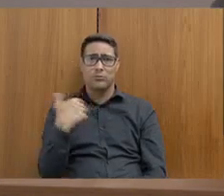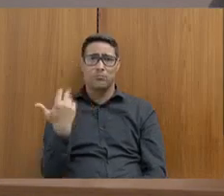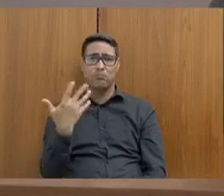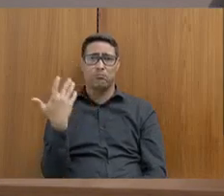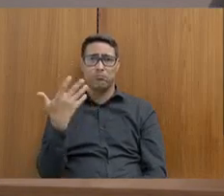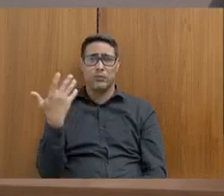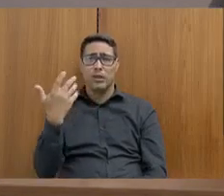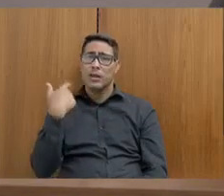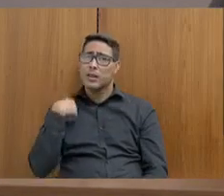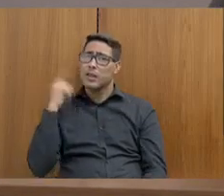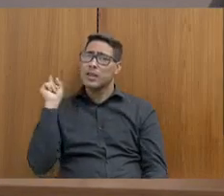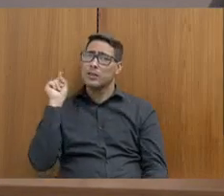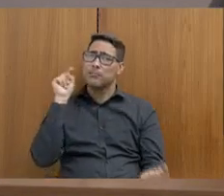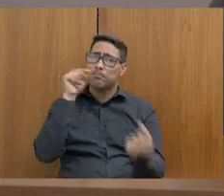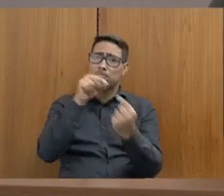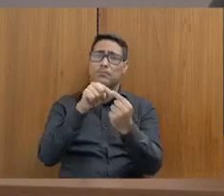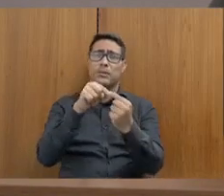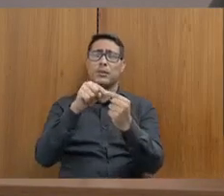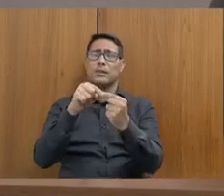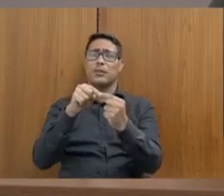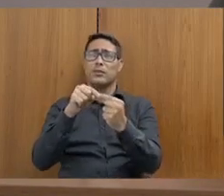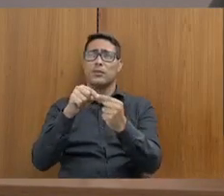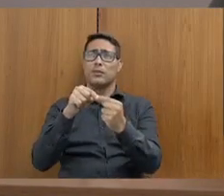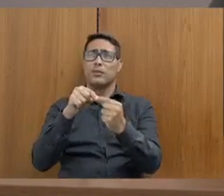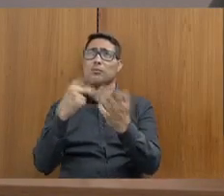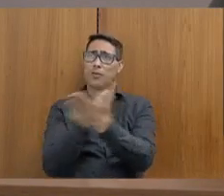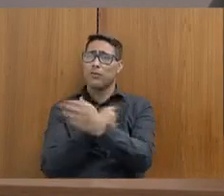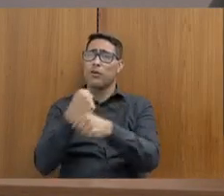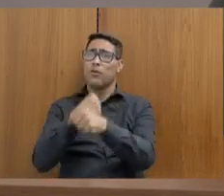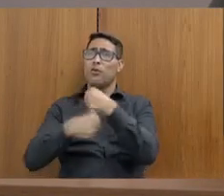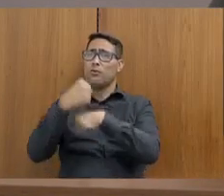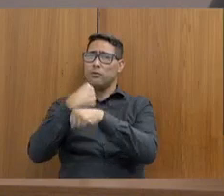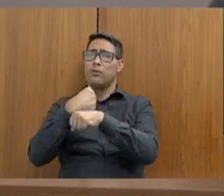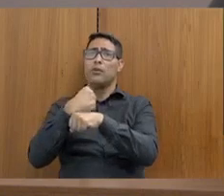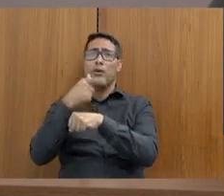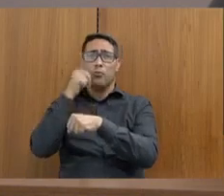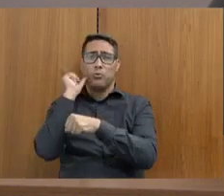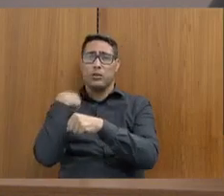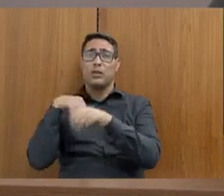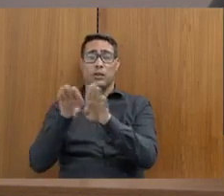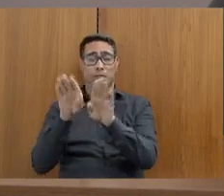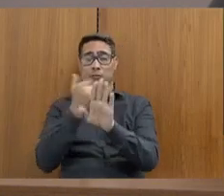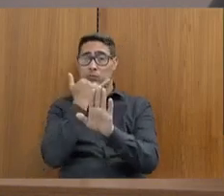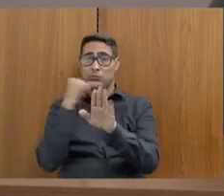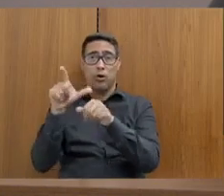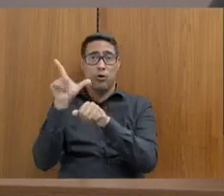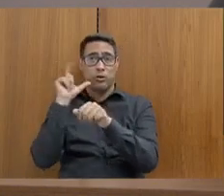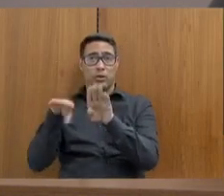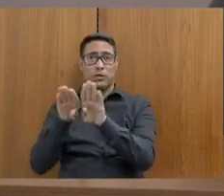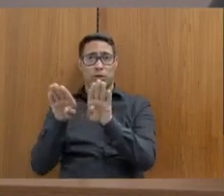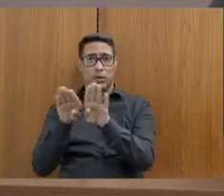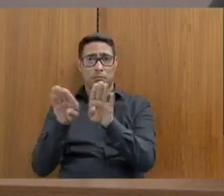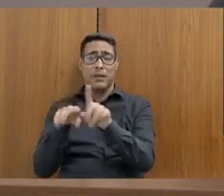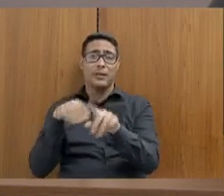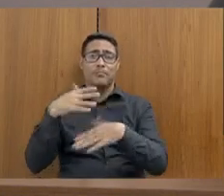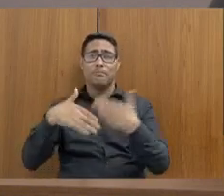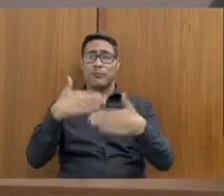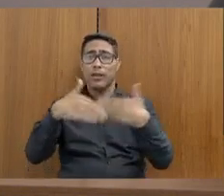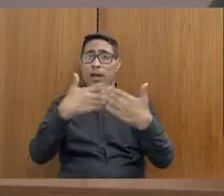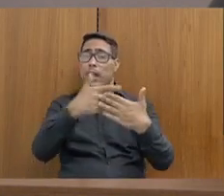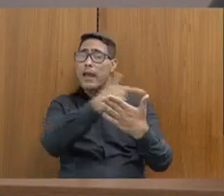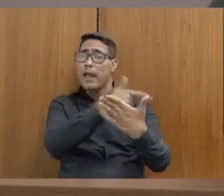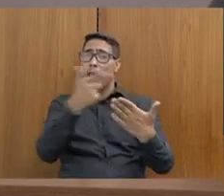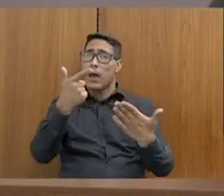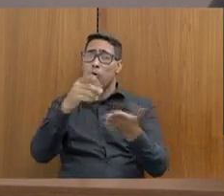Assembleia Legislativa desde ontem é a pergunta, de fato, em relação ao envio do projeto para o reajuste dos